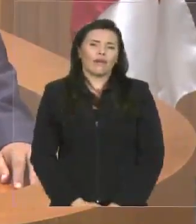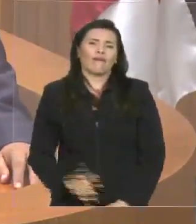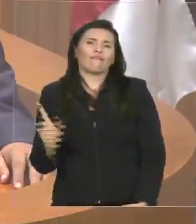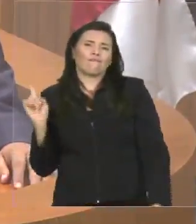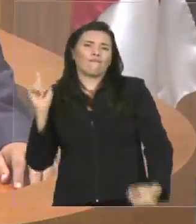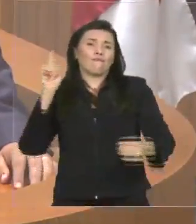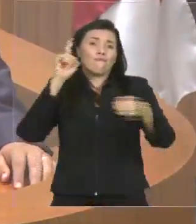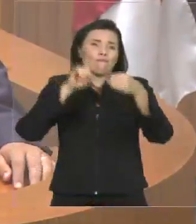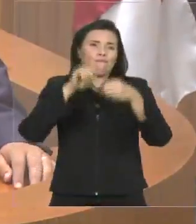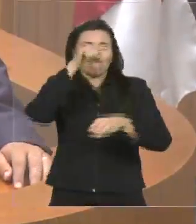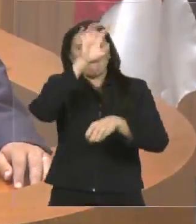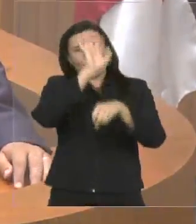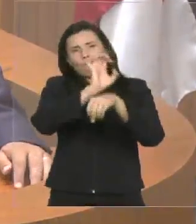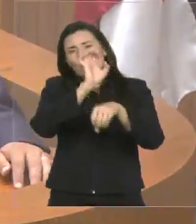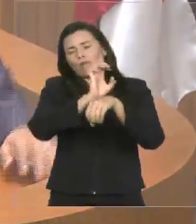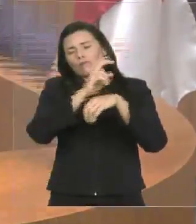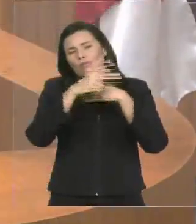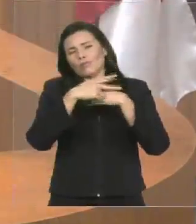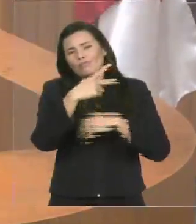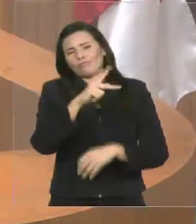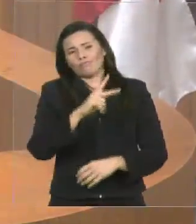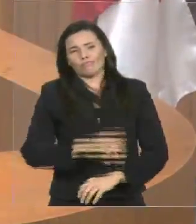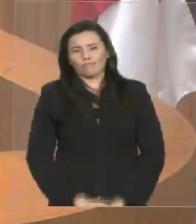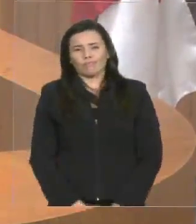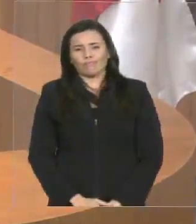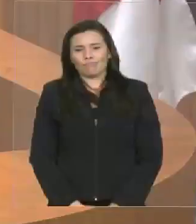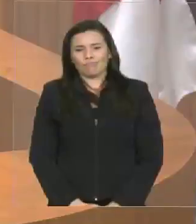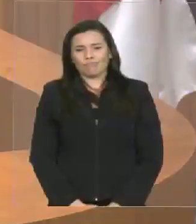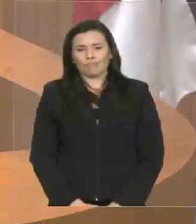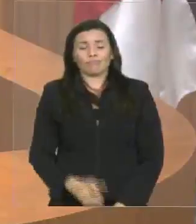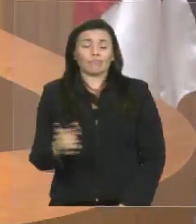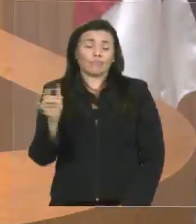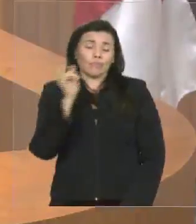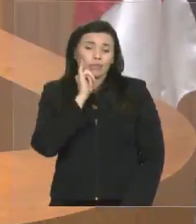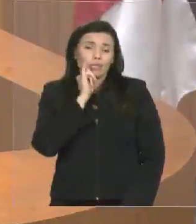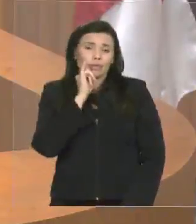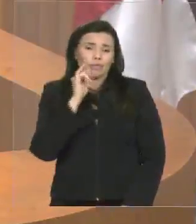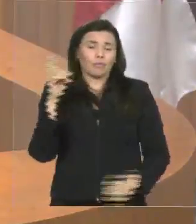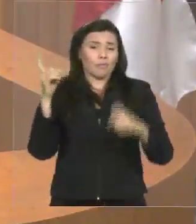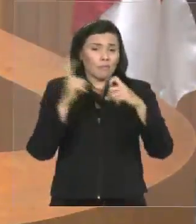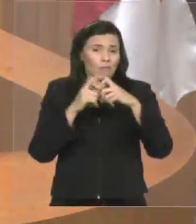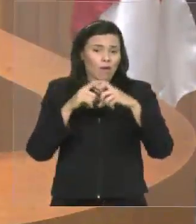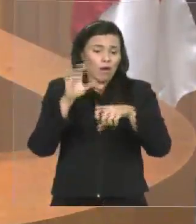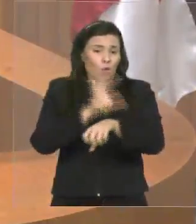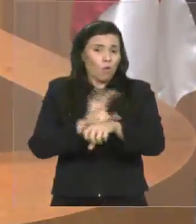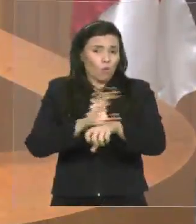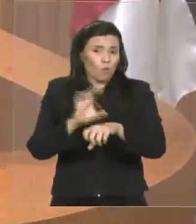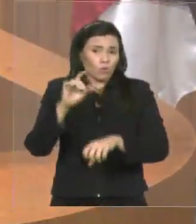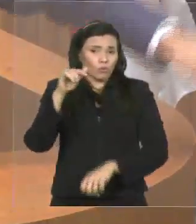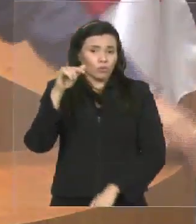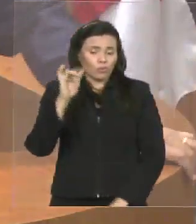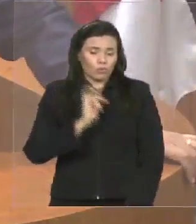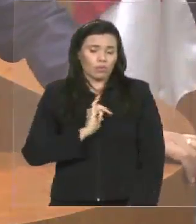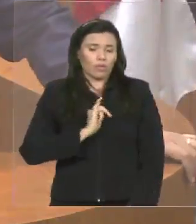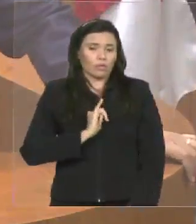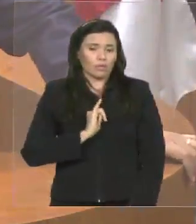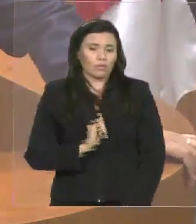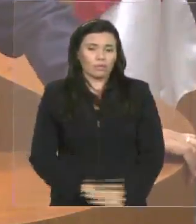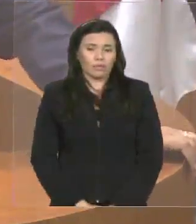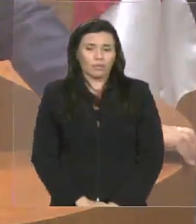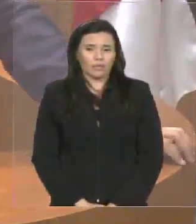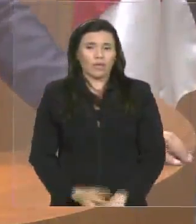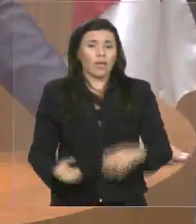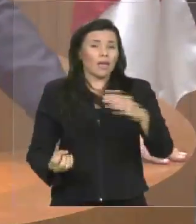Eu digo, por exemplo, o curso de medicina em Imperatriz, ele foi criado como a terceira